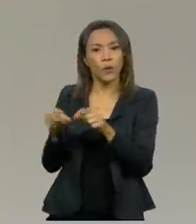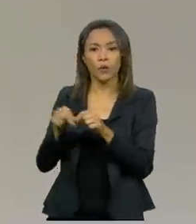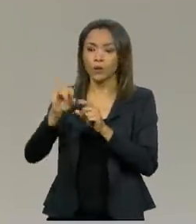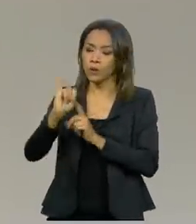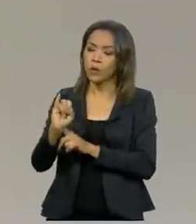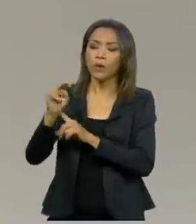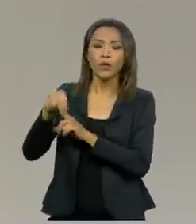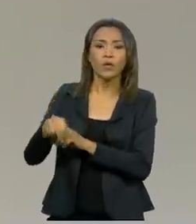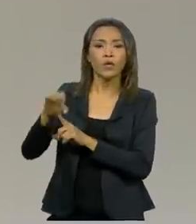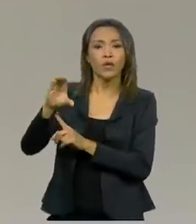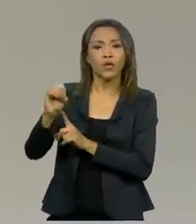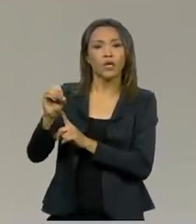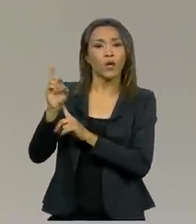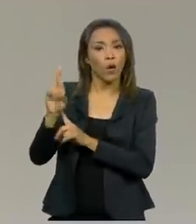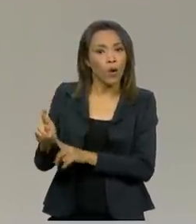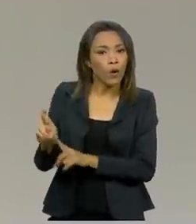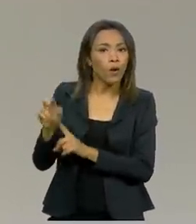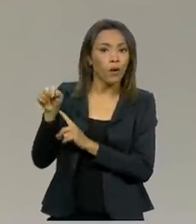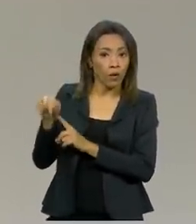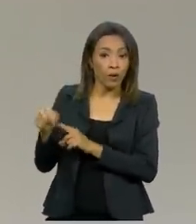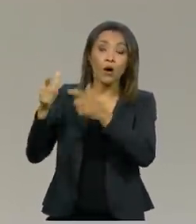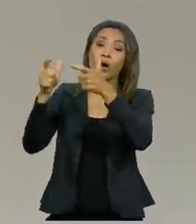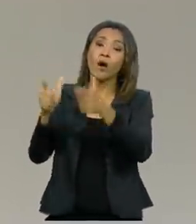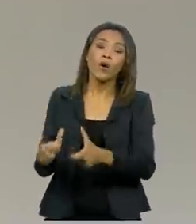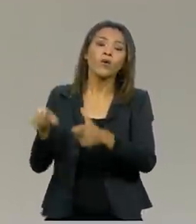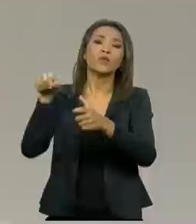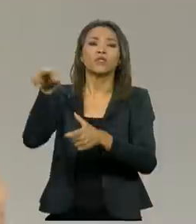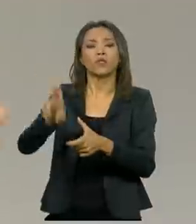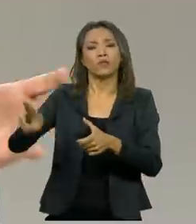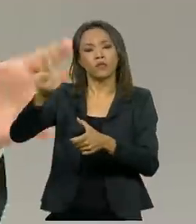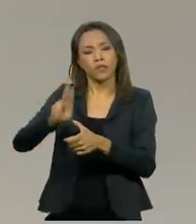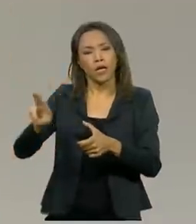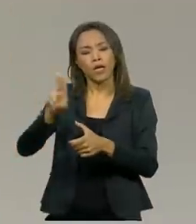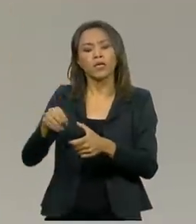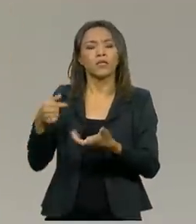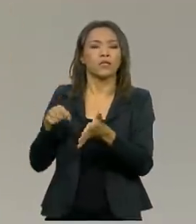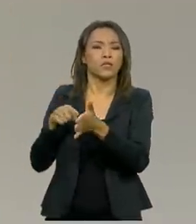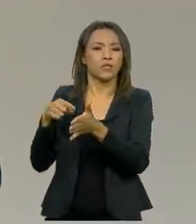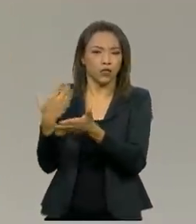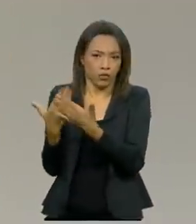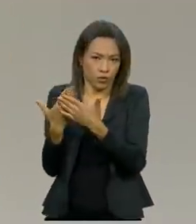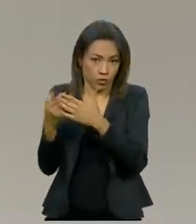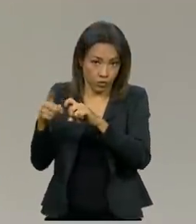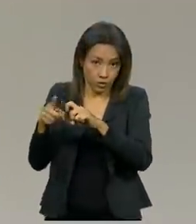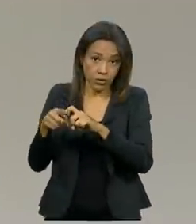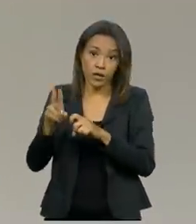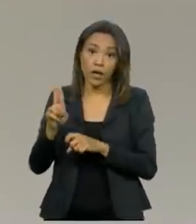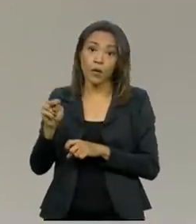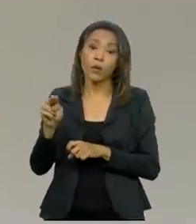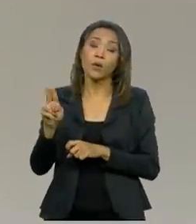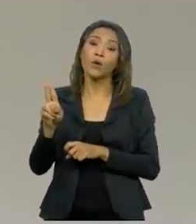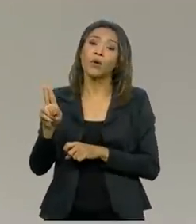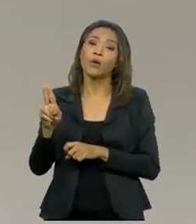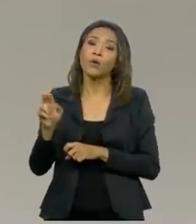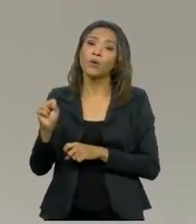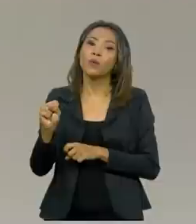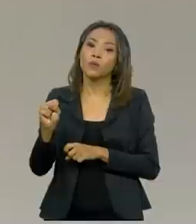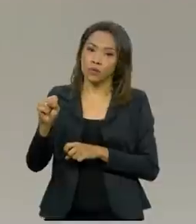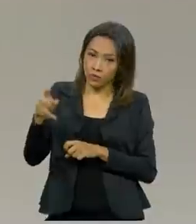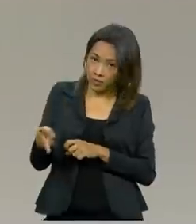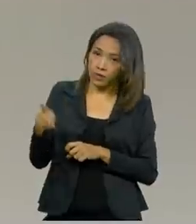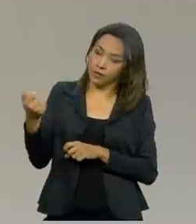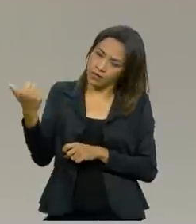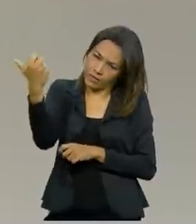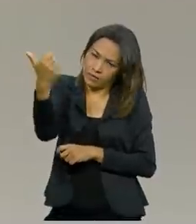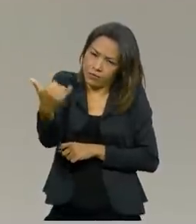o Instituto do Coração, ali da Faculdade de Medicina da USP, e eles vão comentar um pouquinho essa questão e essa relação e a gente